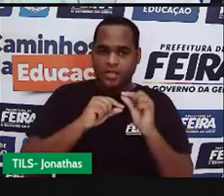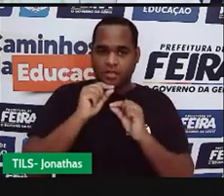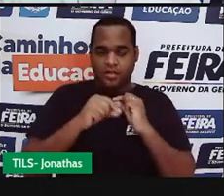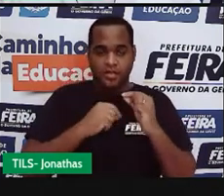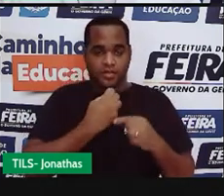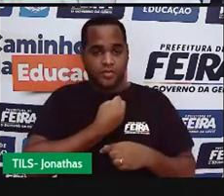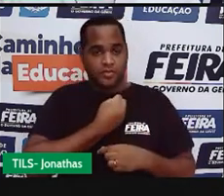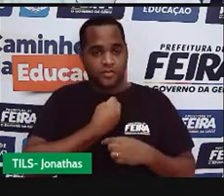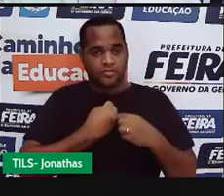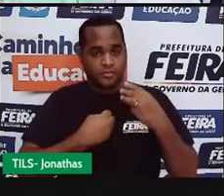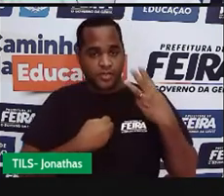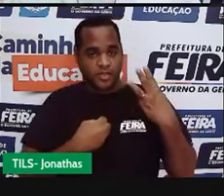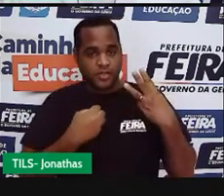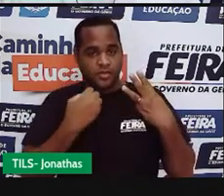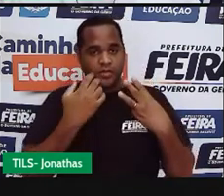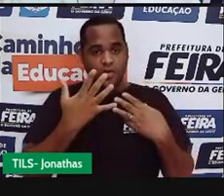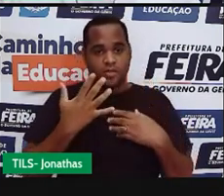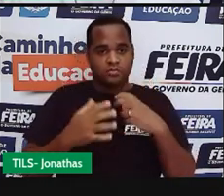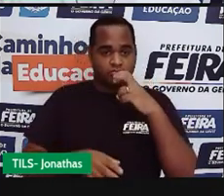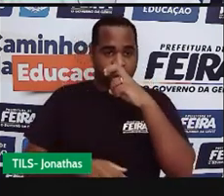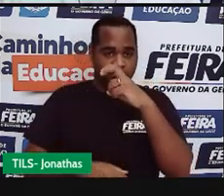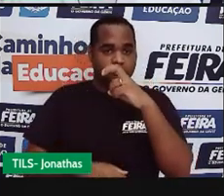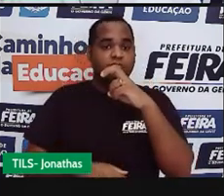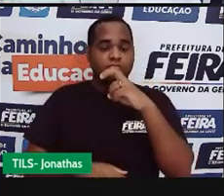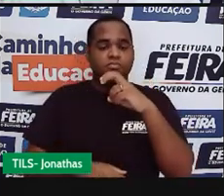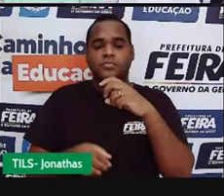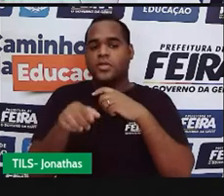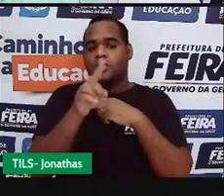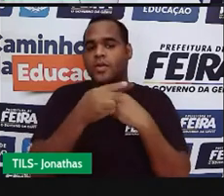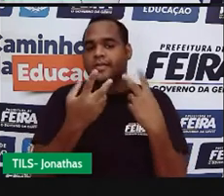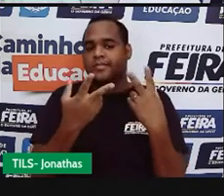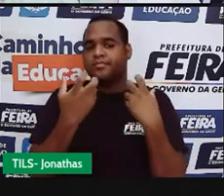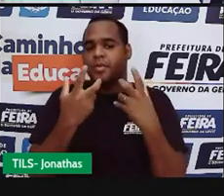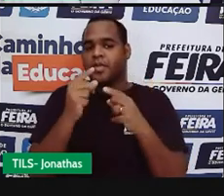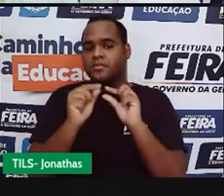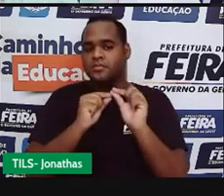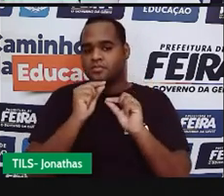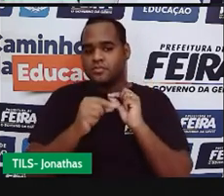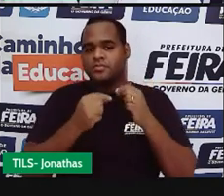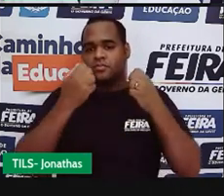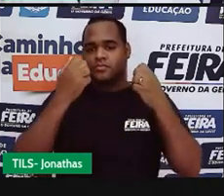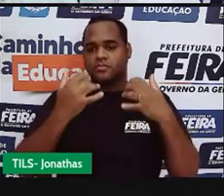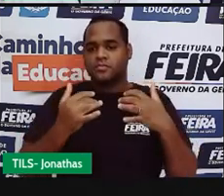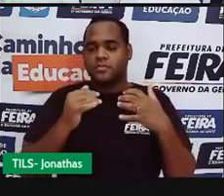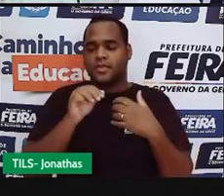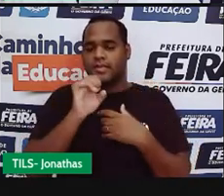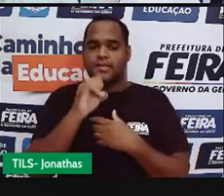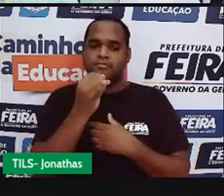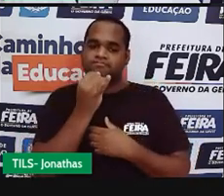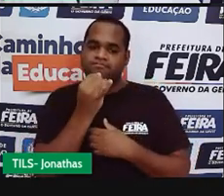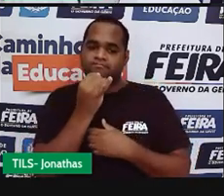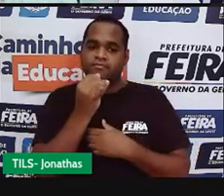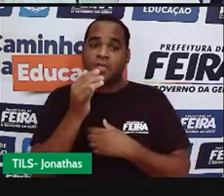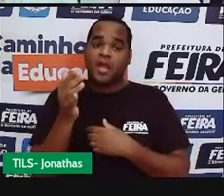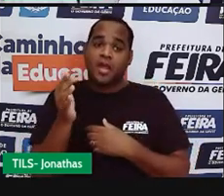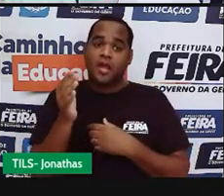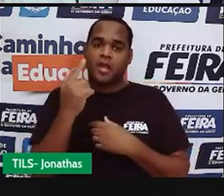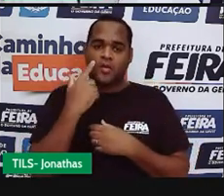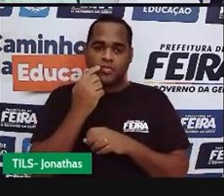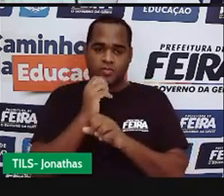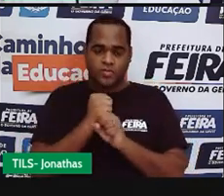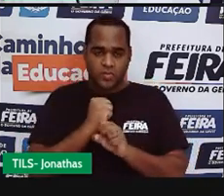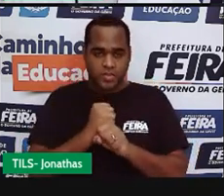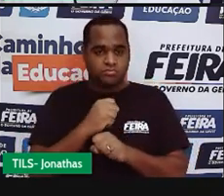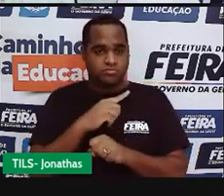três, quatro e cinco, observe comigo o seguinte. Se eu fizer o lado que mede